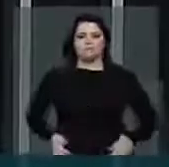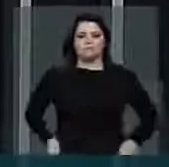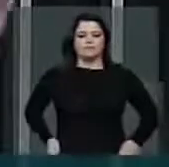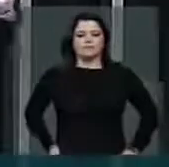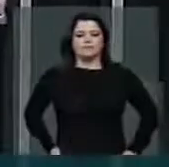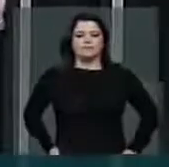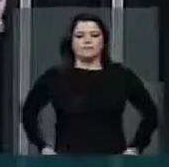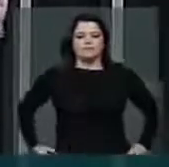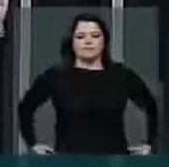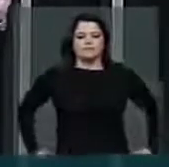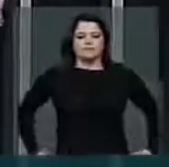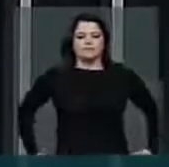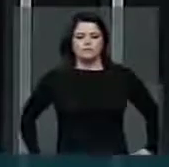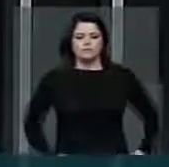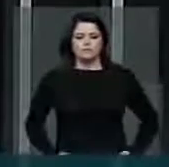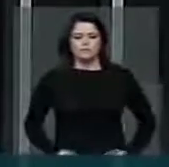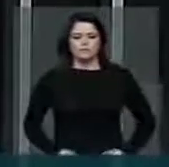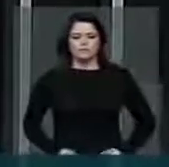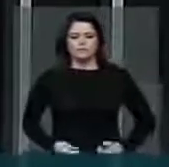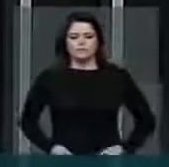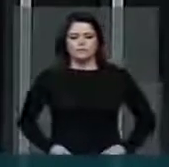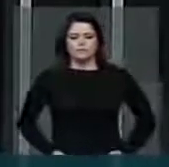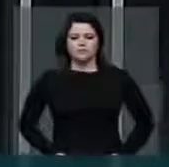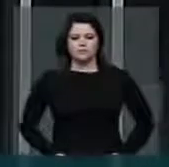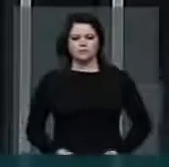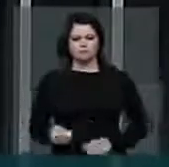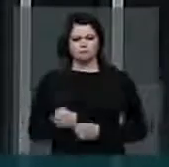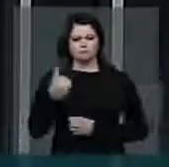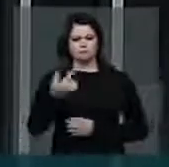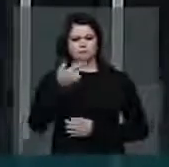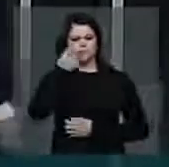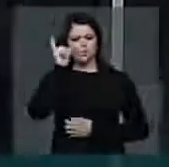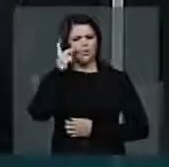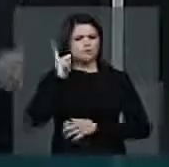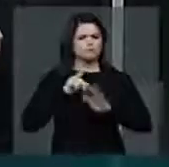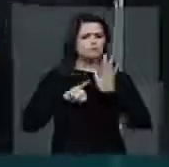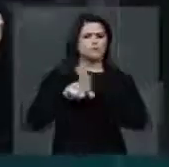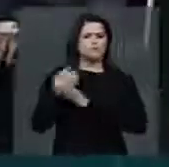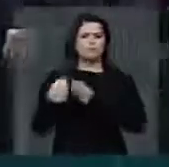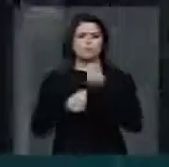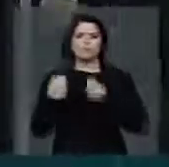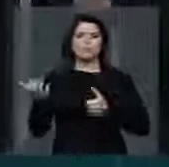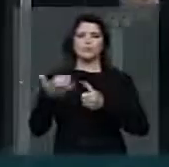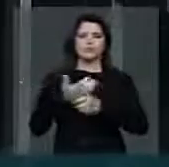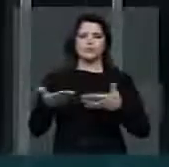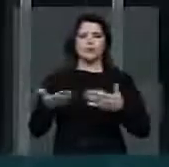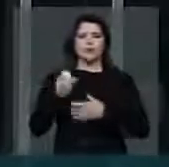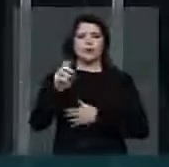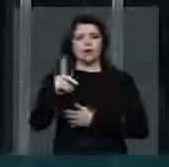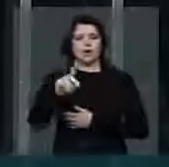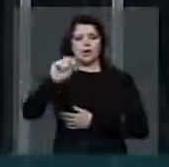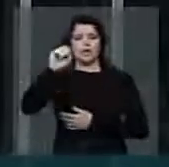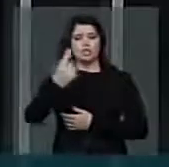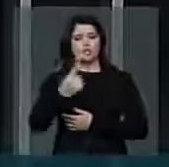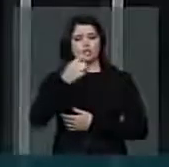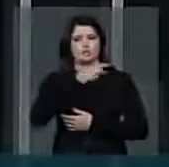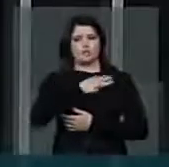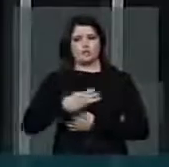Muito me estranhou ontem na tribuna ter sido questionada a substituição do antigo ministro